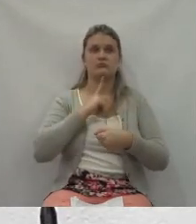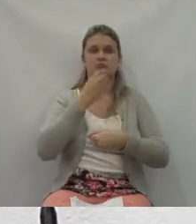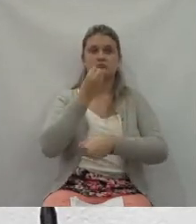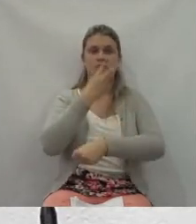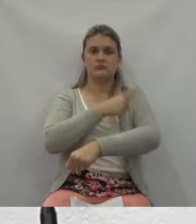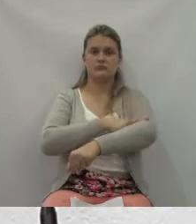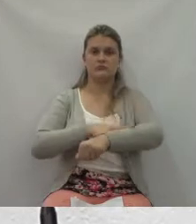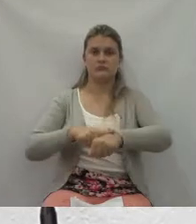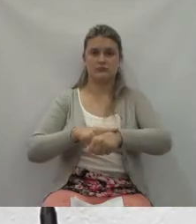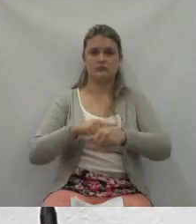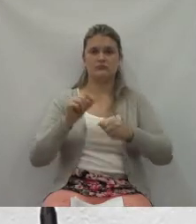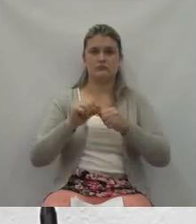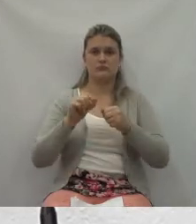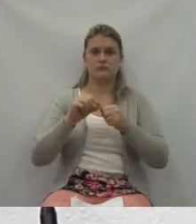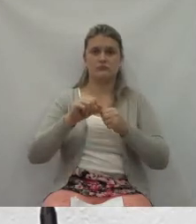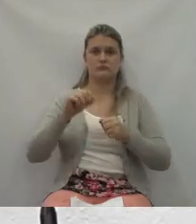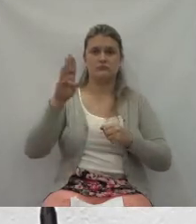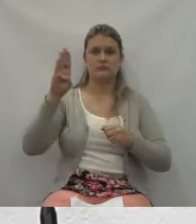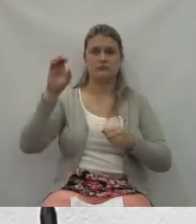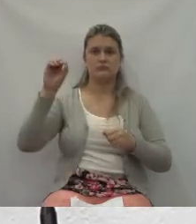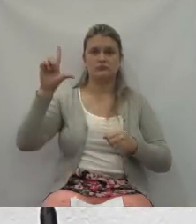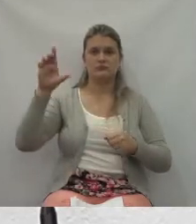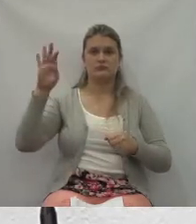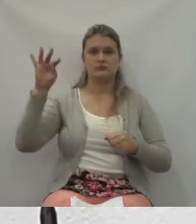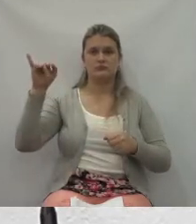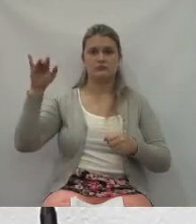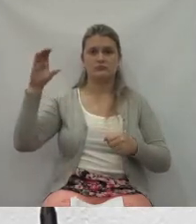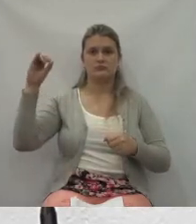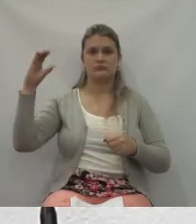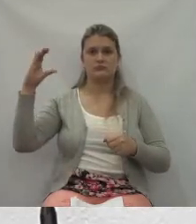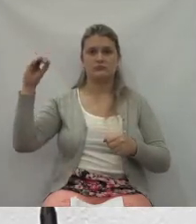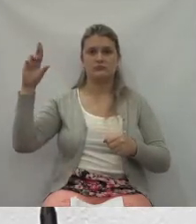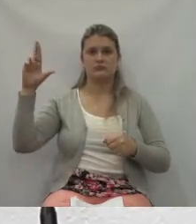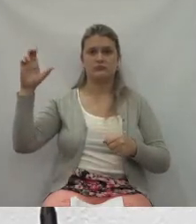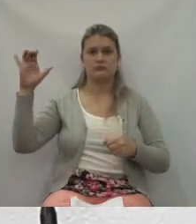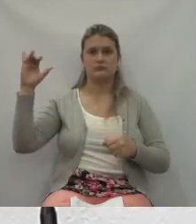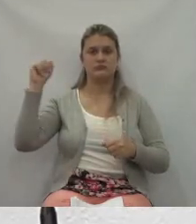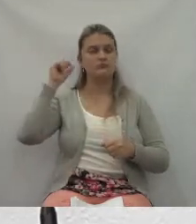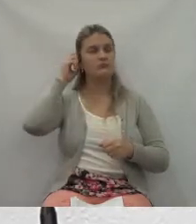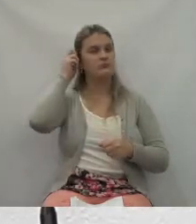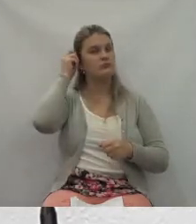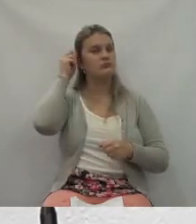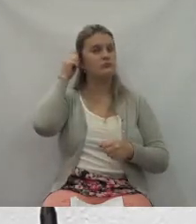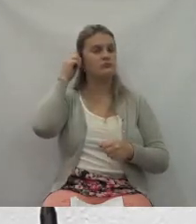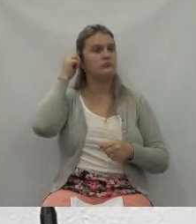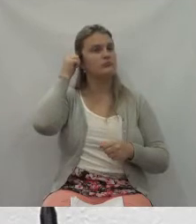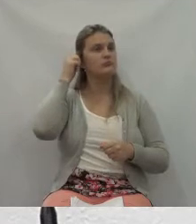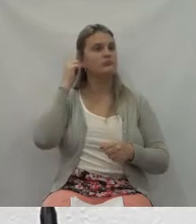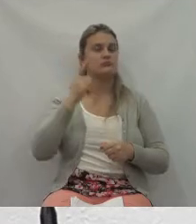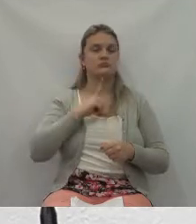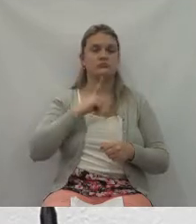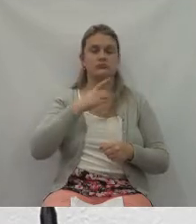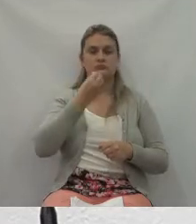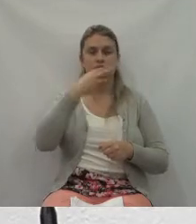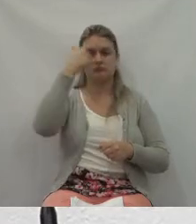ocorrência, mas ser bem atendida no boletim de ocorrência, de lá ser encaminhada desse BO